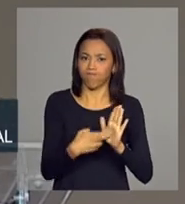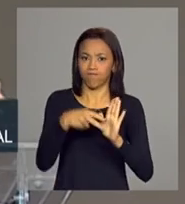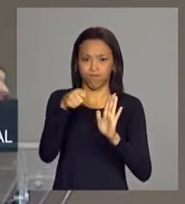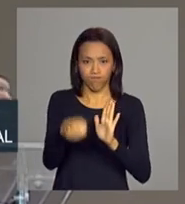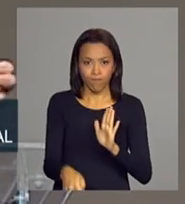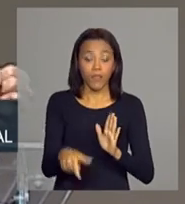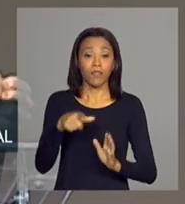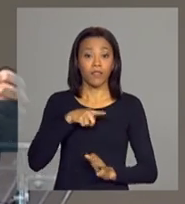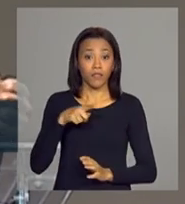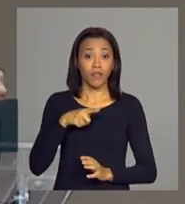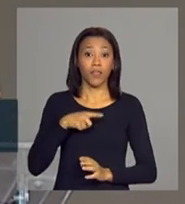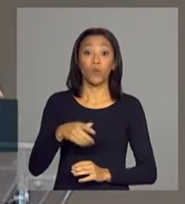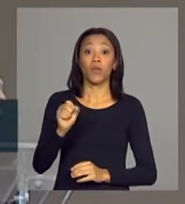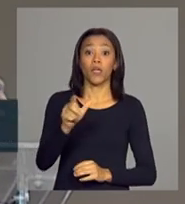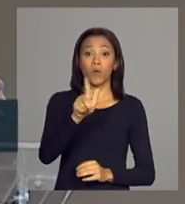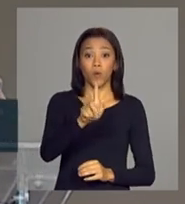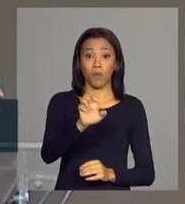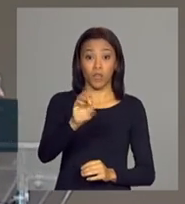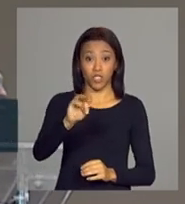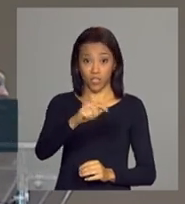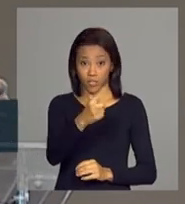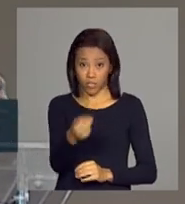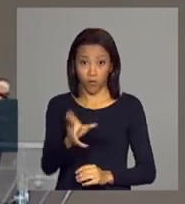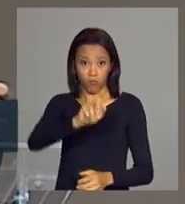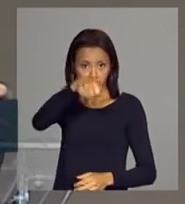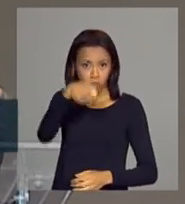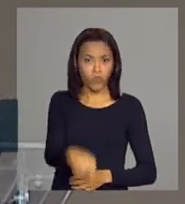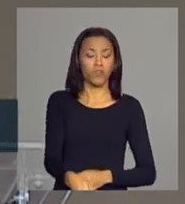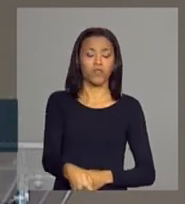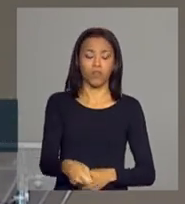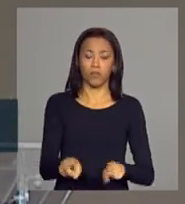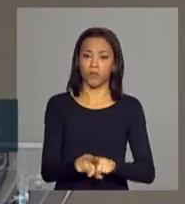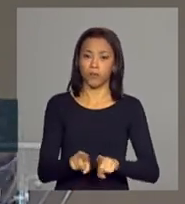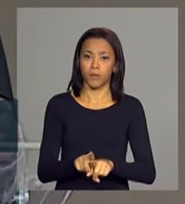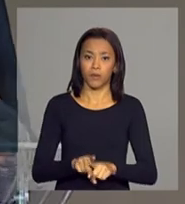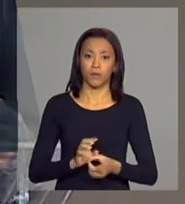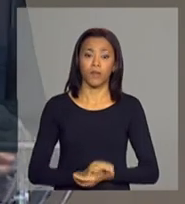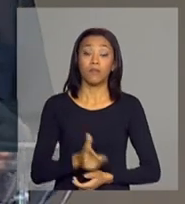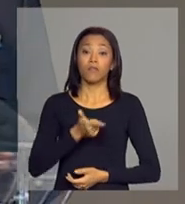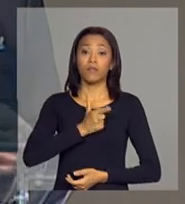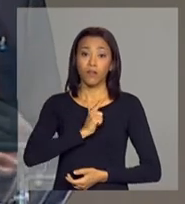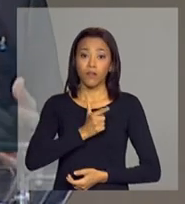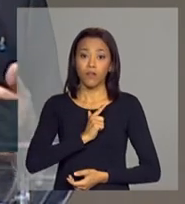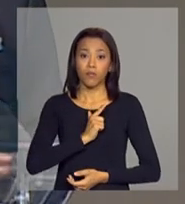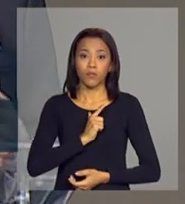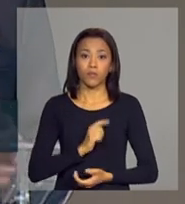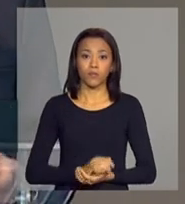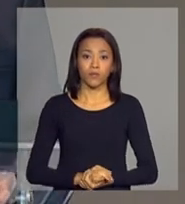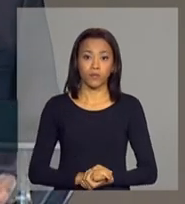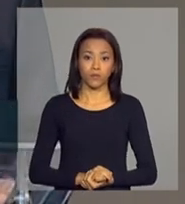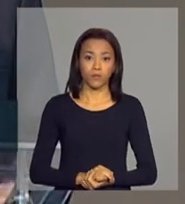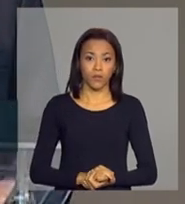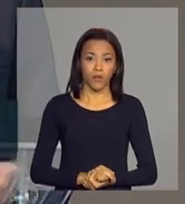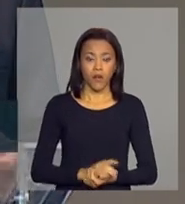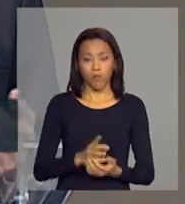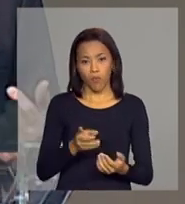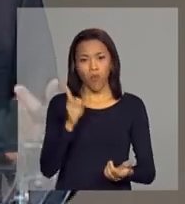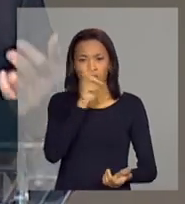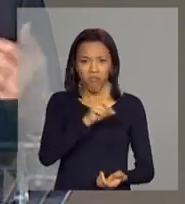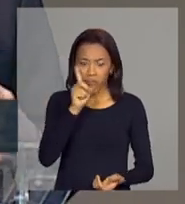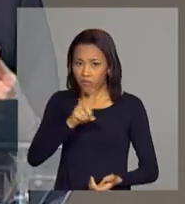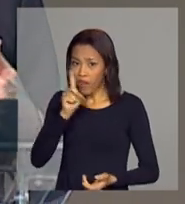gestão muito firme. Temos, em função das deficiências de